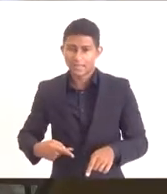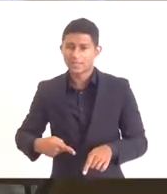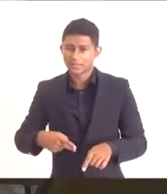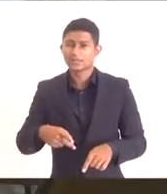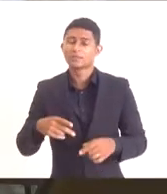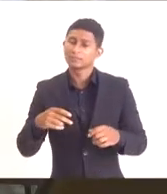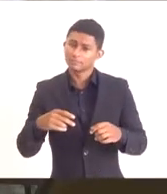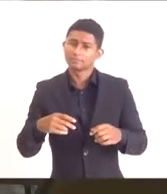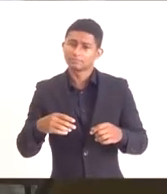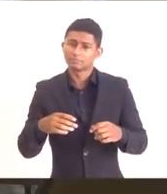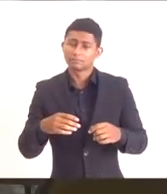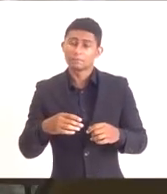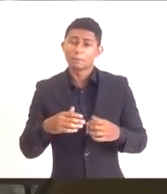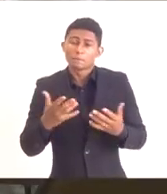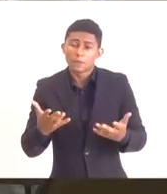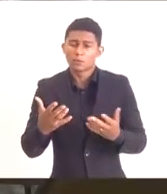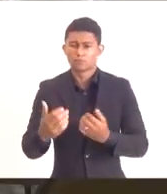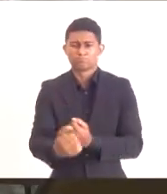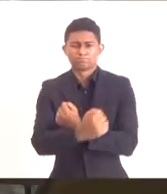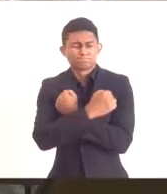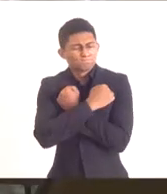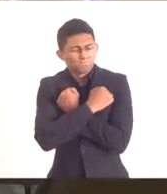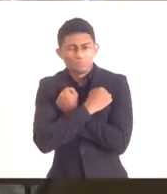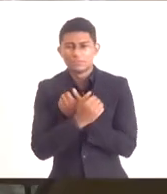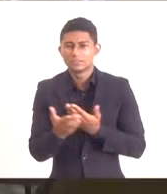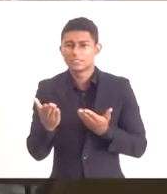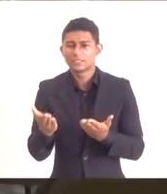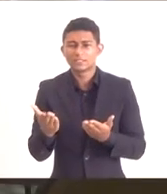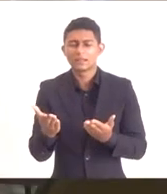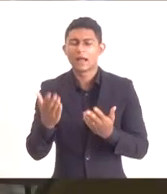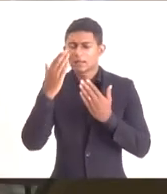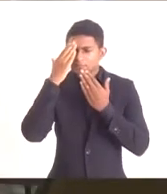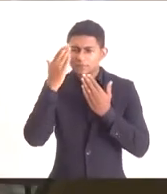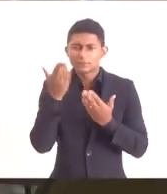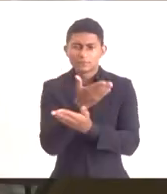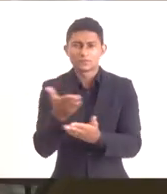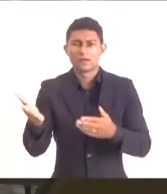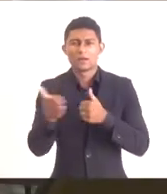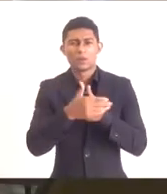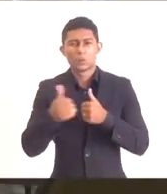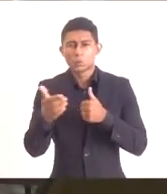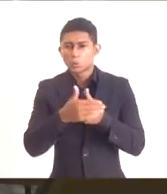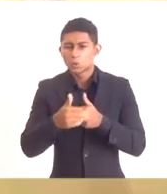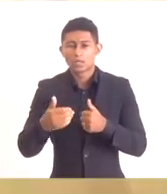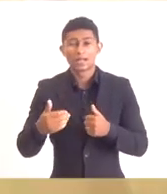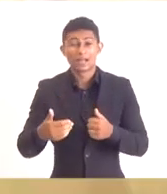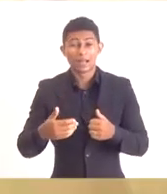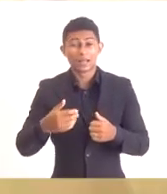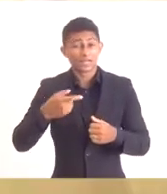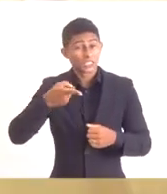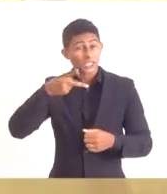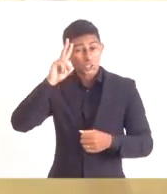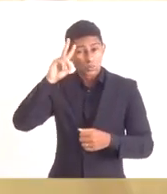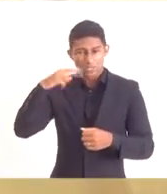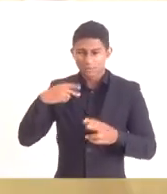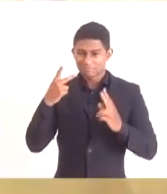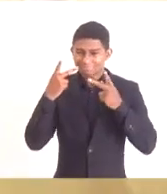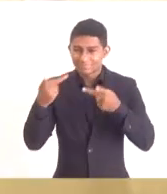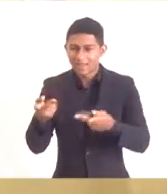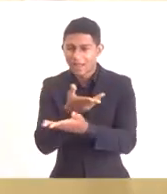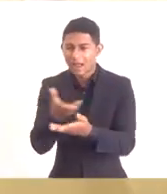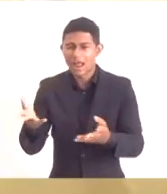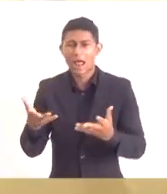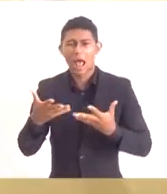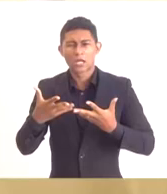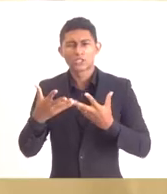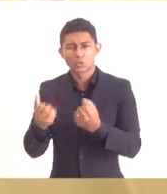Eduardo Eugênio. Então, um grande abraço, Firjão, agradecer o carinho que fui recebido na segunda-feira lá e